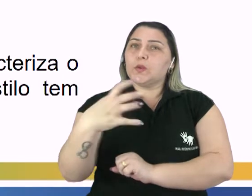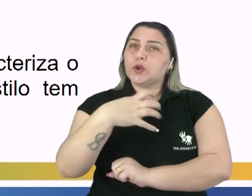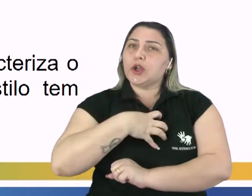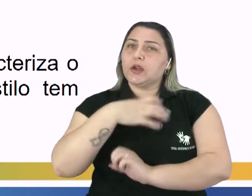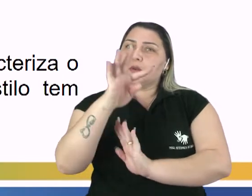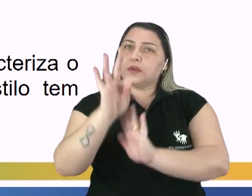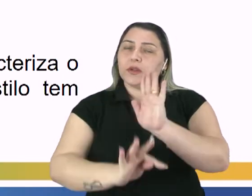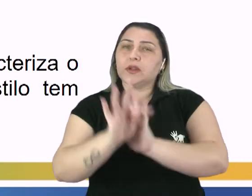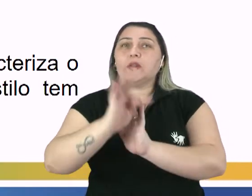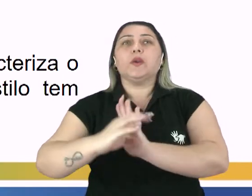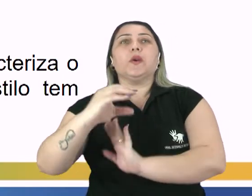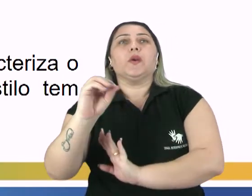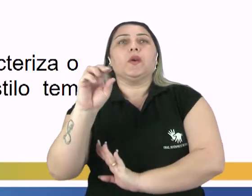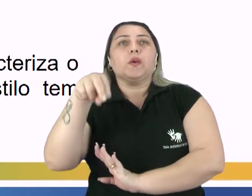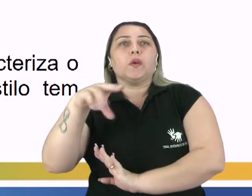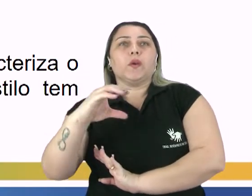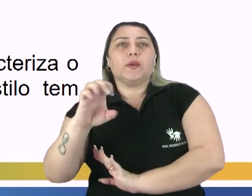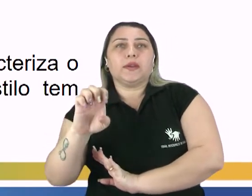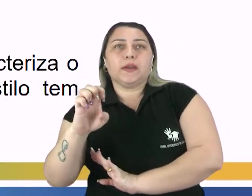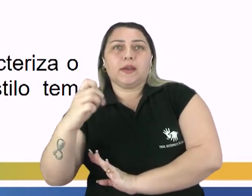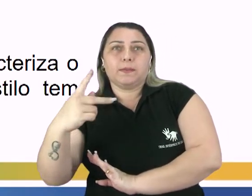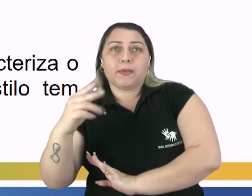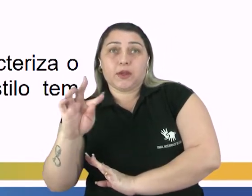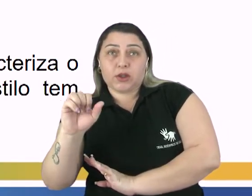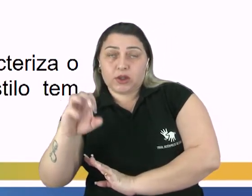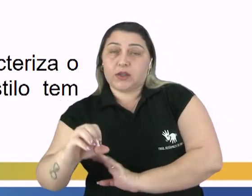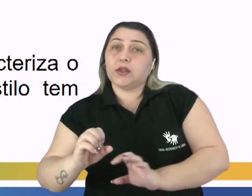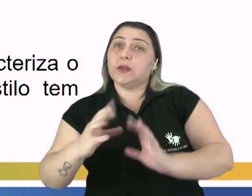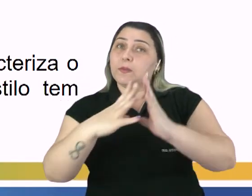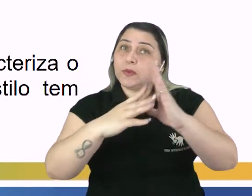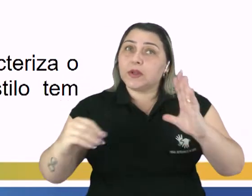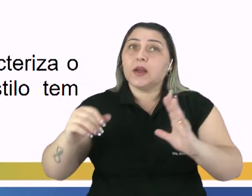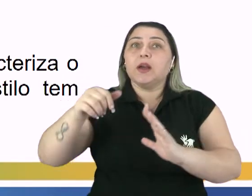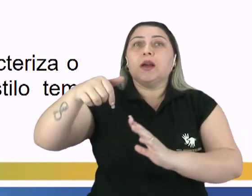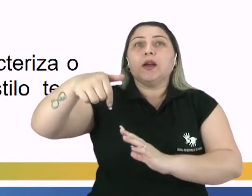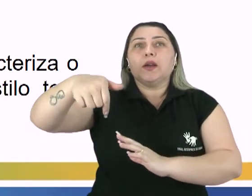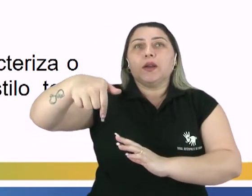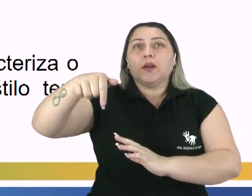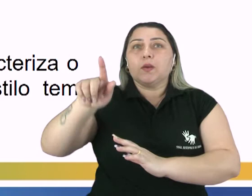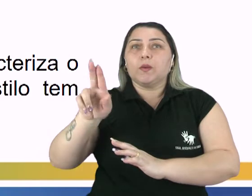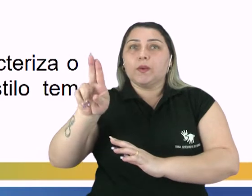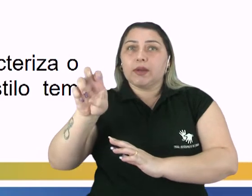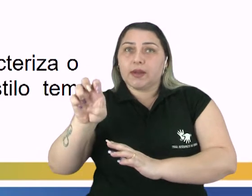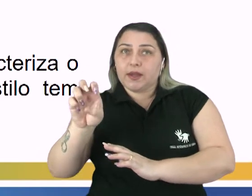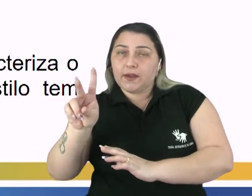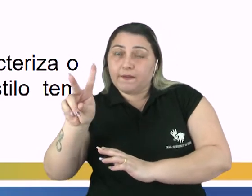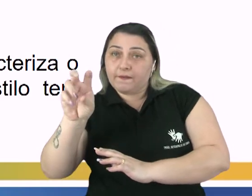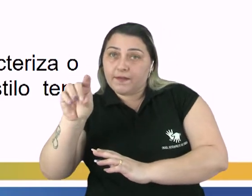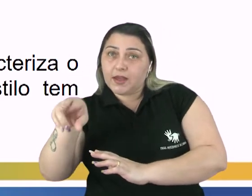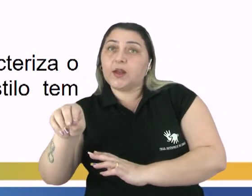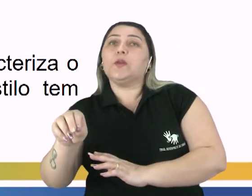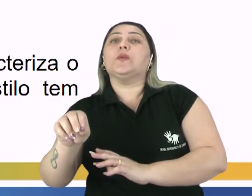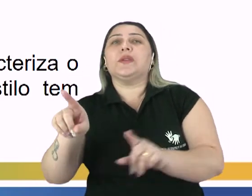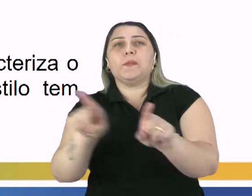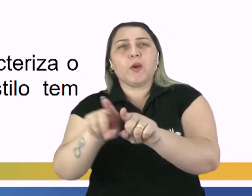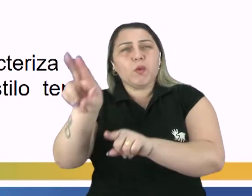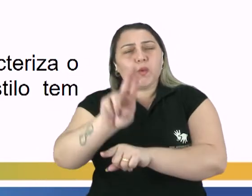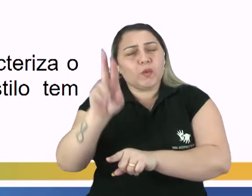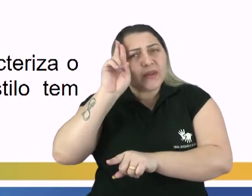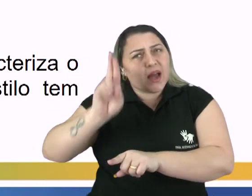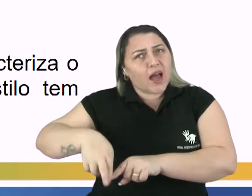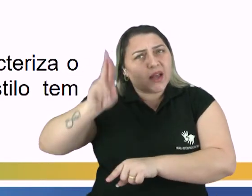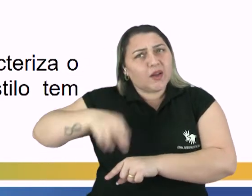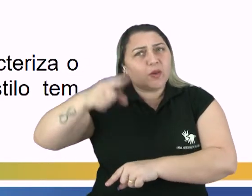O conceptismo, inspirado no poeta Quevedo, também espanhol, caracteriza-se pelo racionalismo, ao uso da